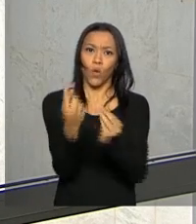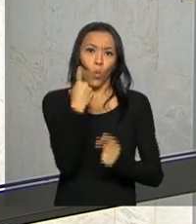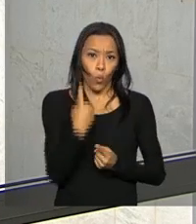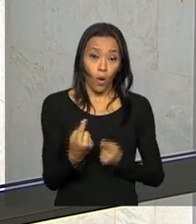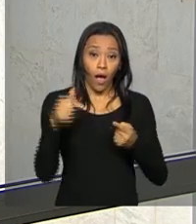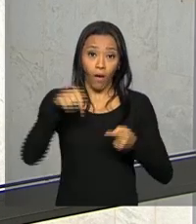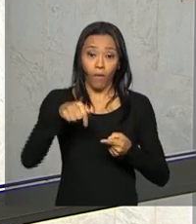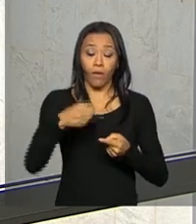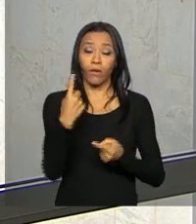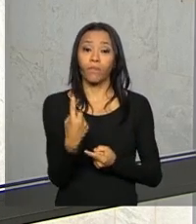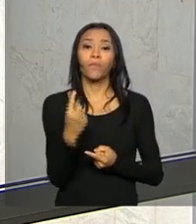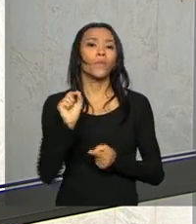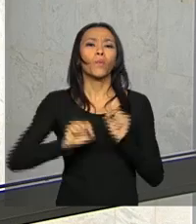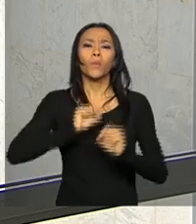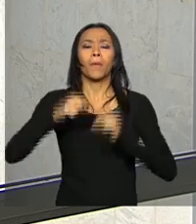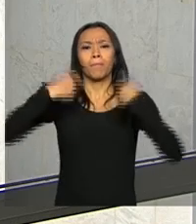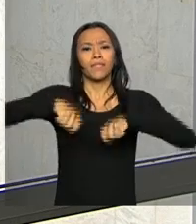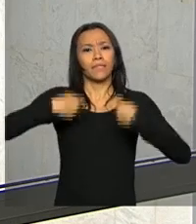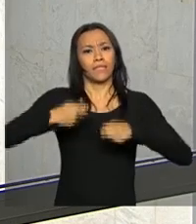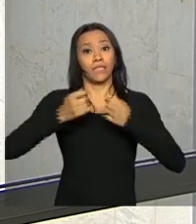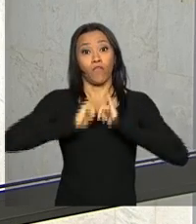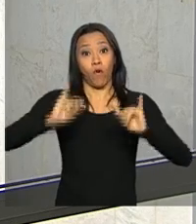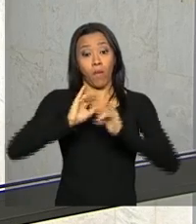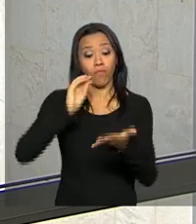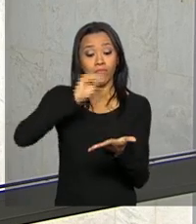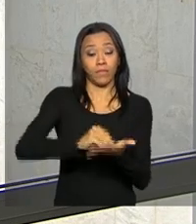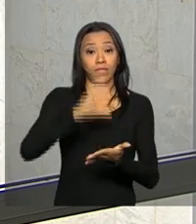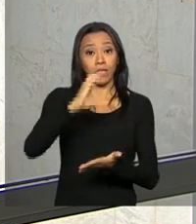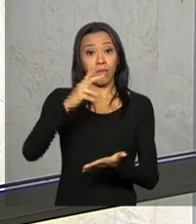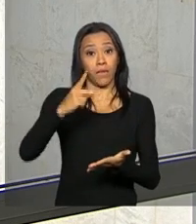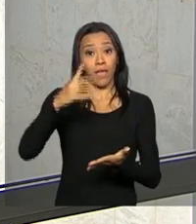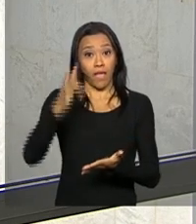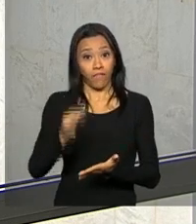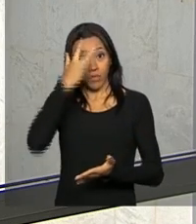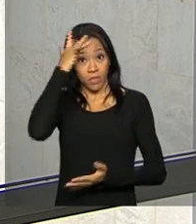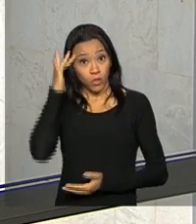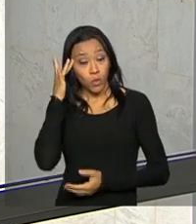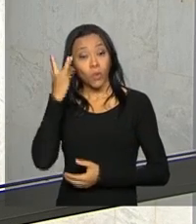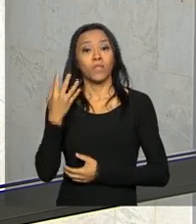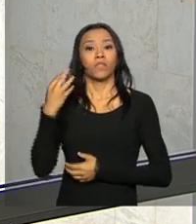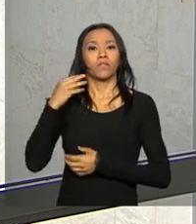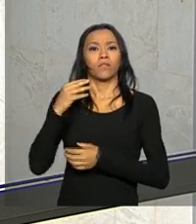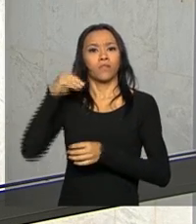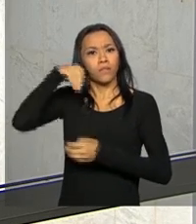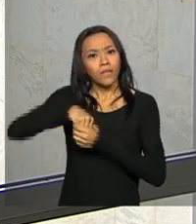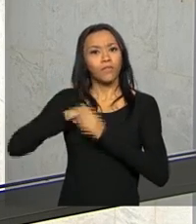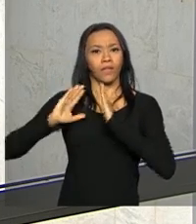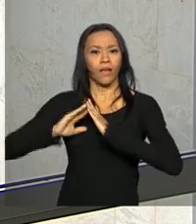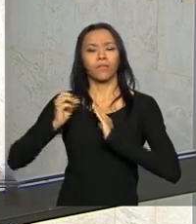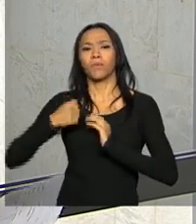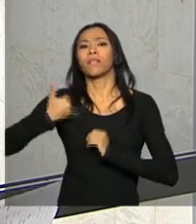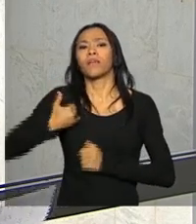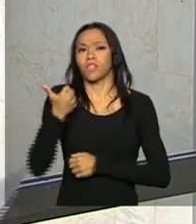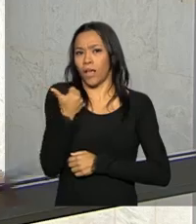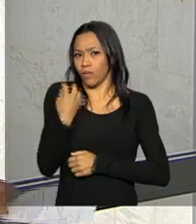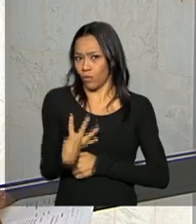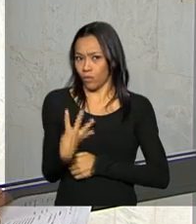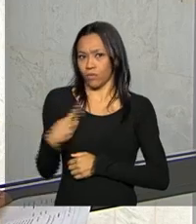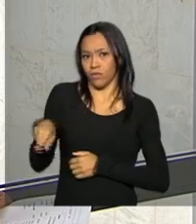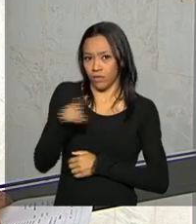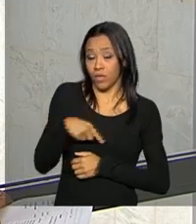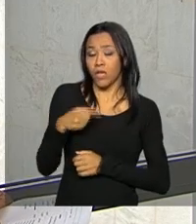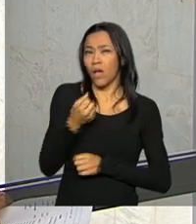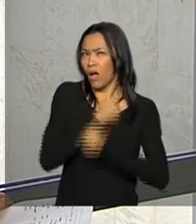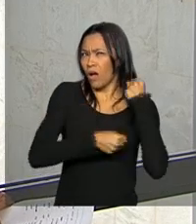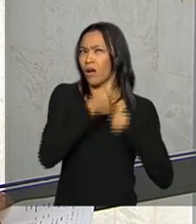que, a partir de agora, é preciso informar o CPF dos dependentes de a partir de 14 anos de idade. Ano passado, até